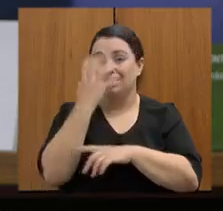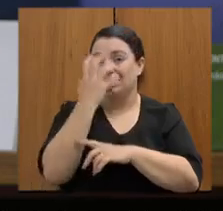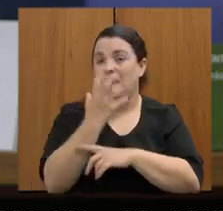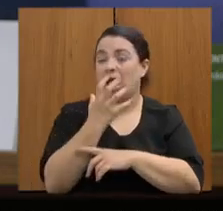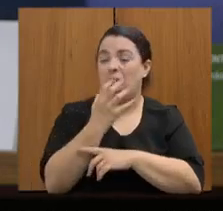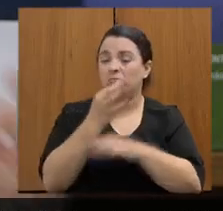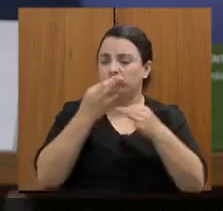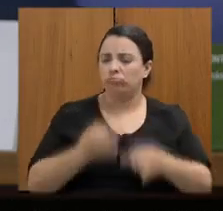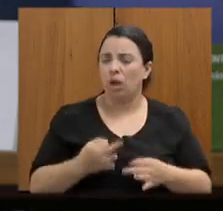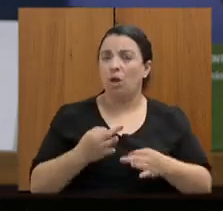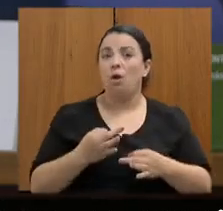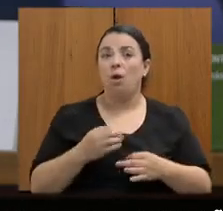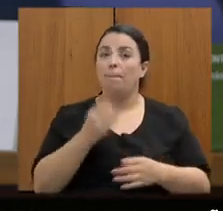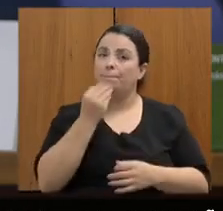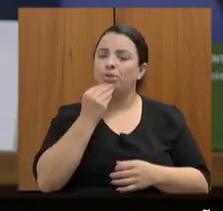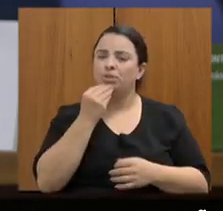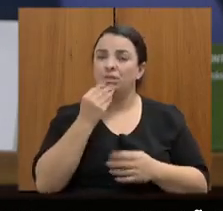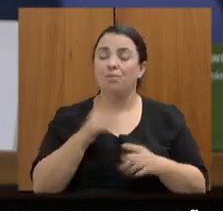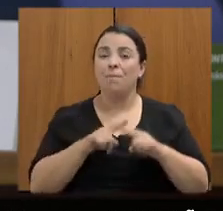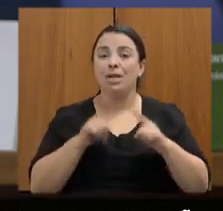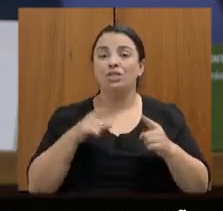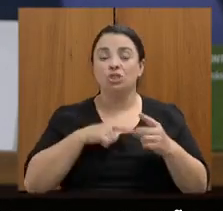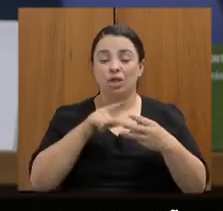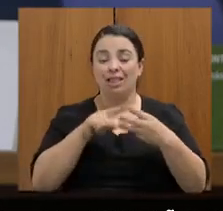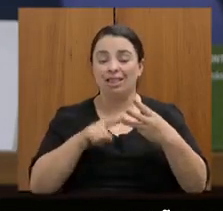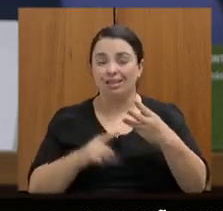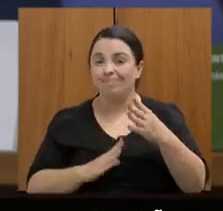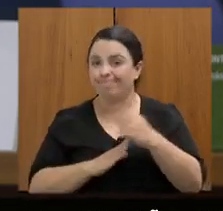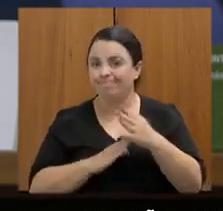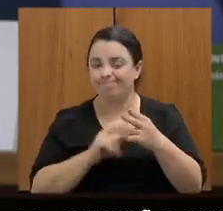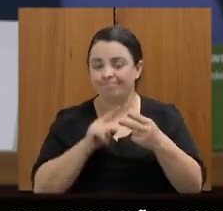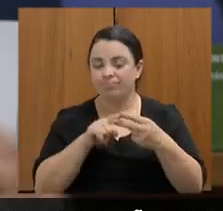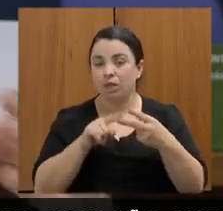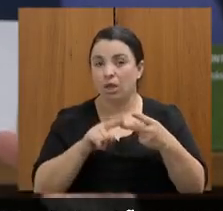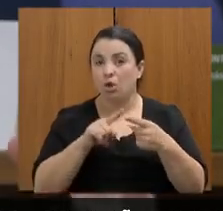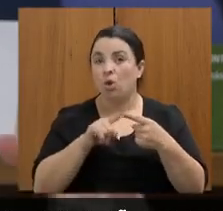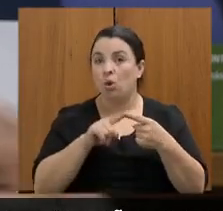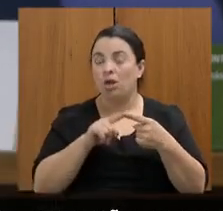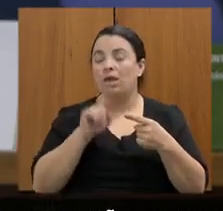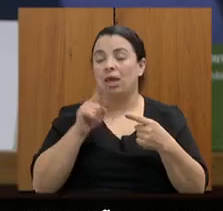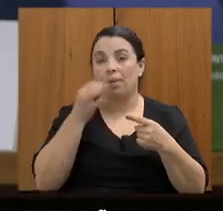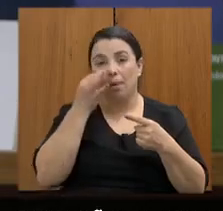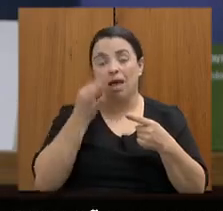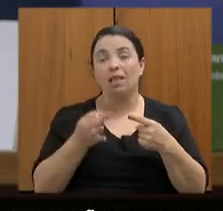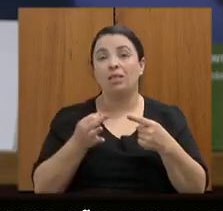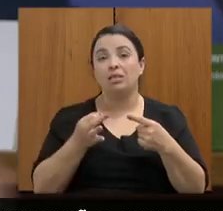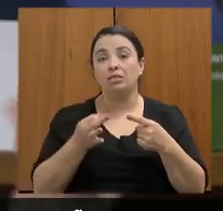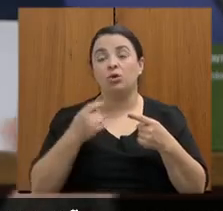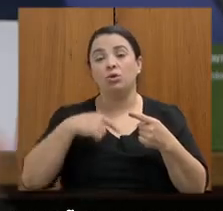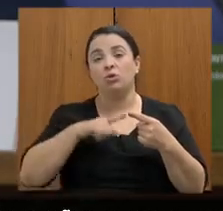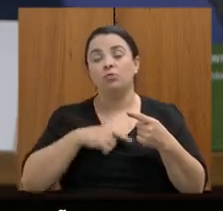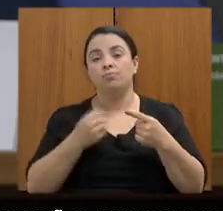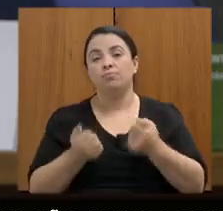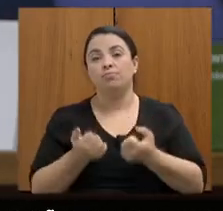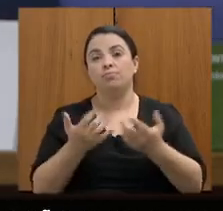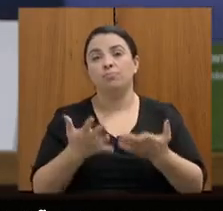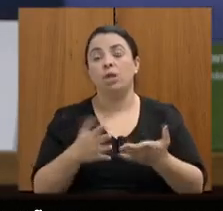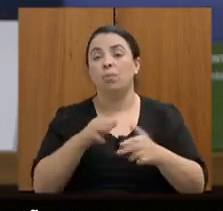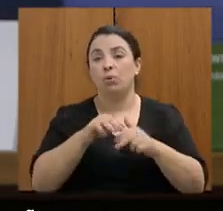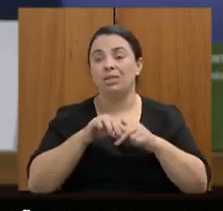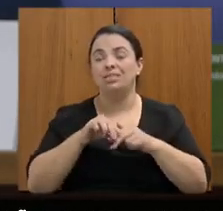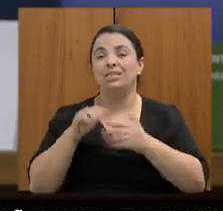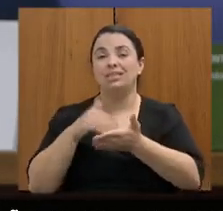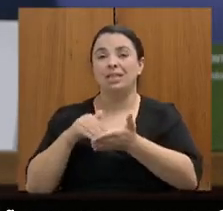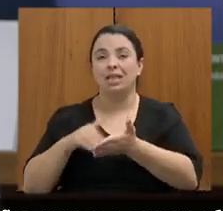preocupações principais e três restrições a primeira dizia respeito a nossa atenção ao que vinha sendo disponibilizado por parte da secretaria de